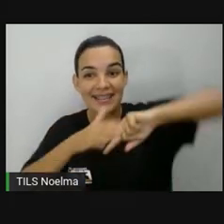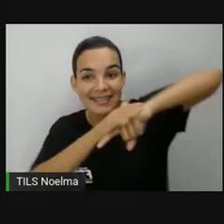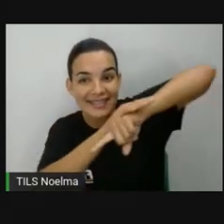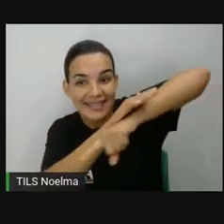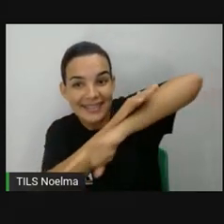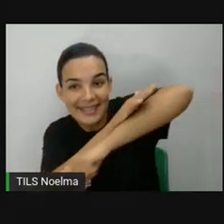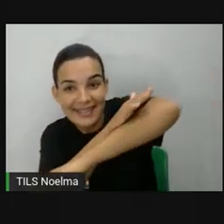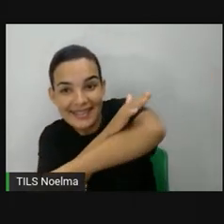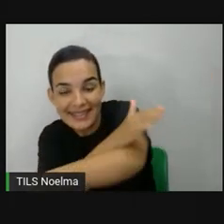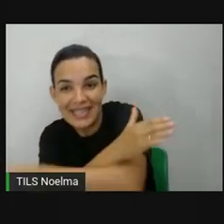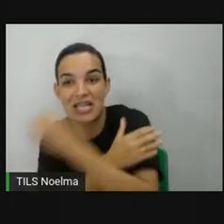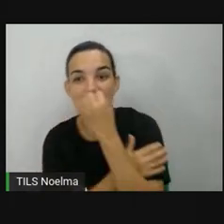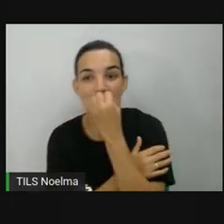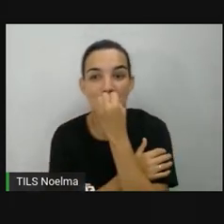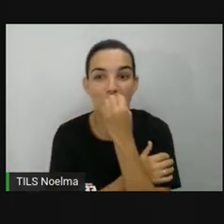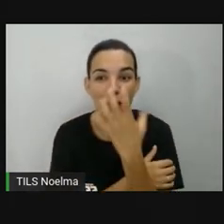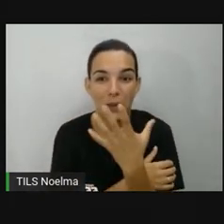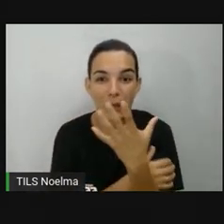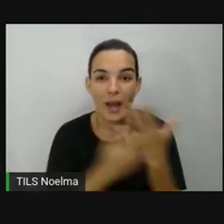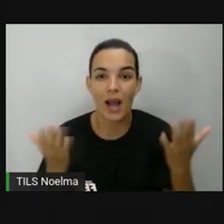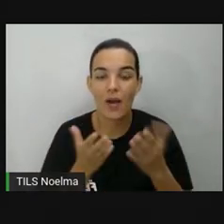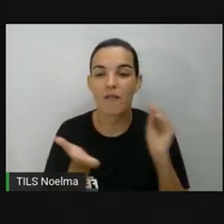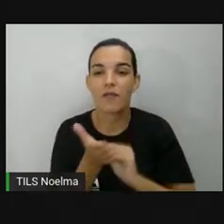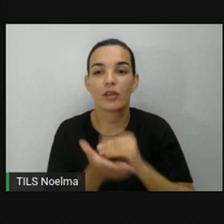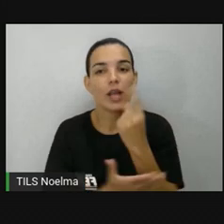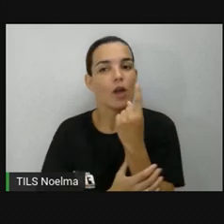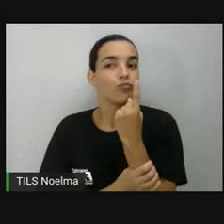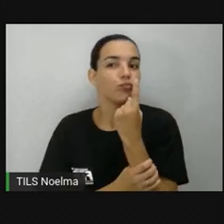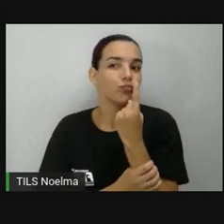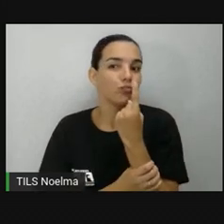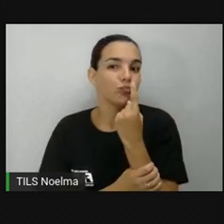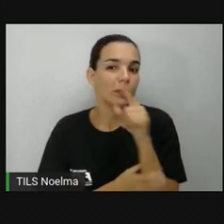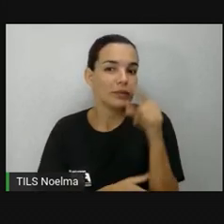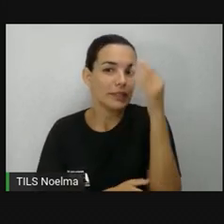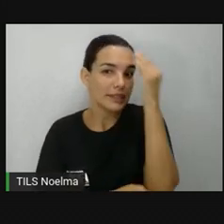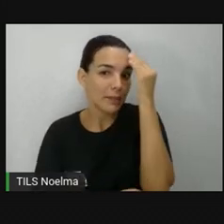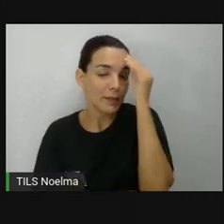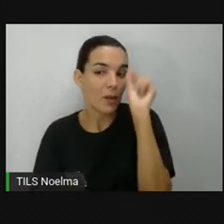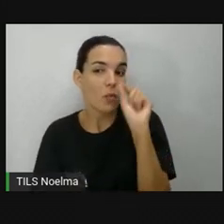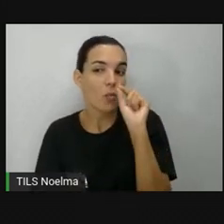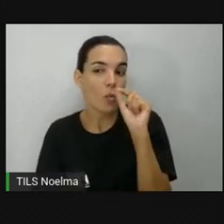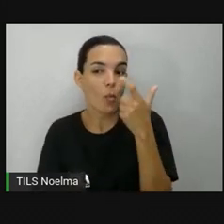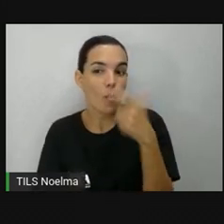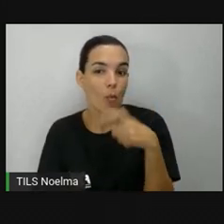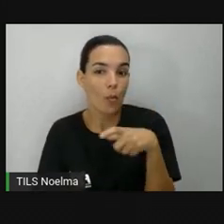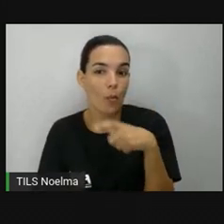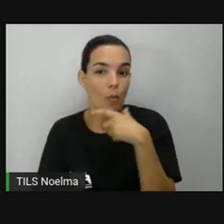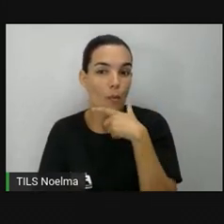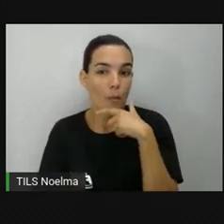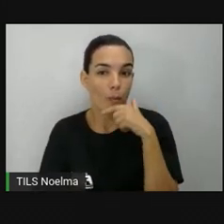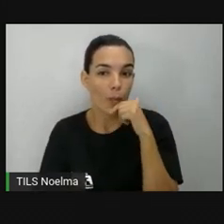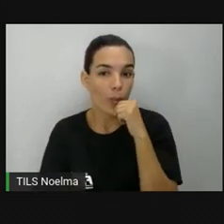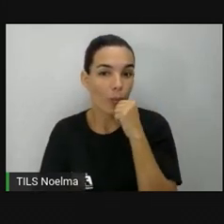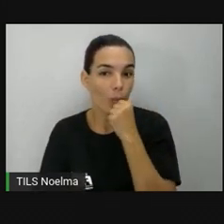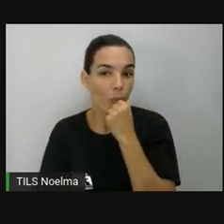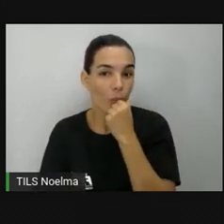-torpedeiro Muito bom Agora só falta um navio tanque para você completar sua missão 7F